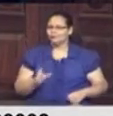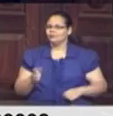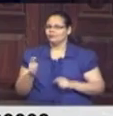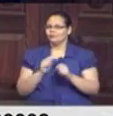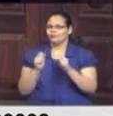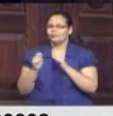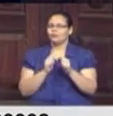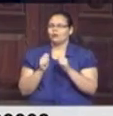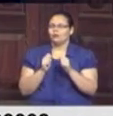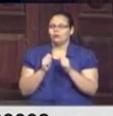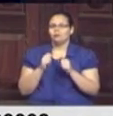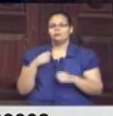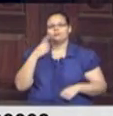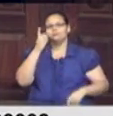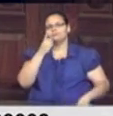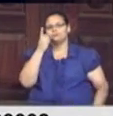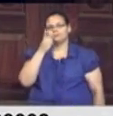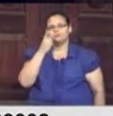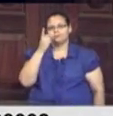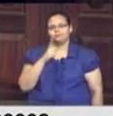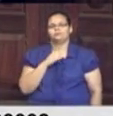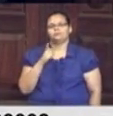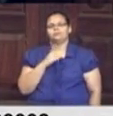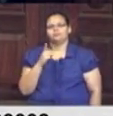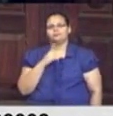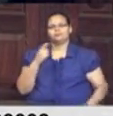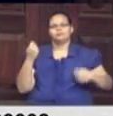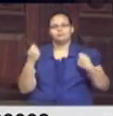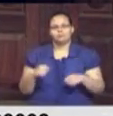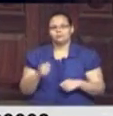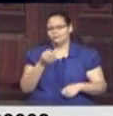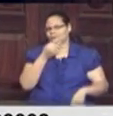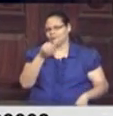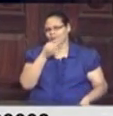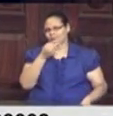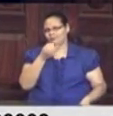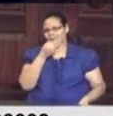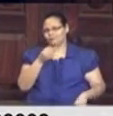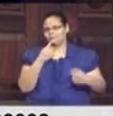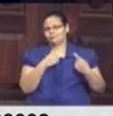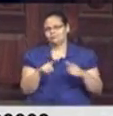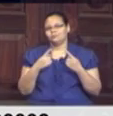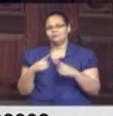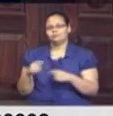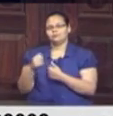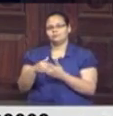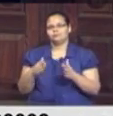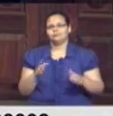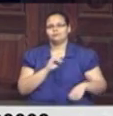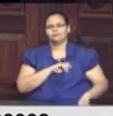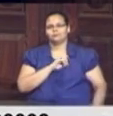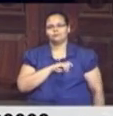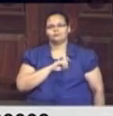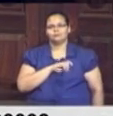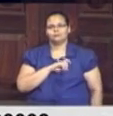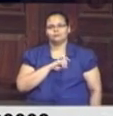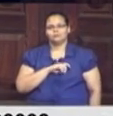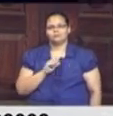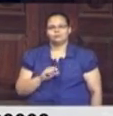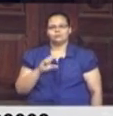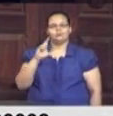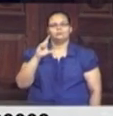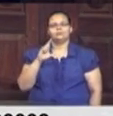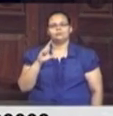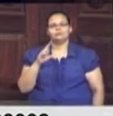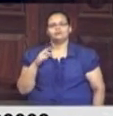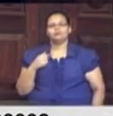instituições e deputados que tiveram a possibilidade de opinar, ficou claro que o pacote de maldades aumentará a